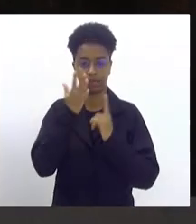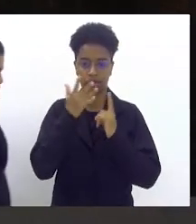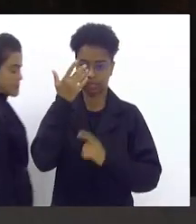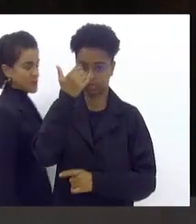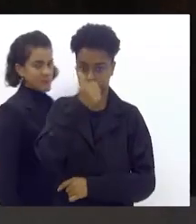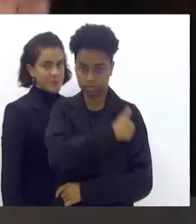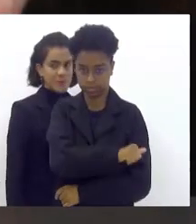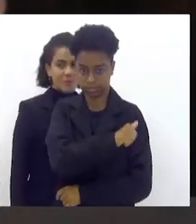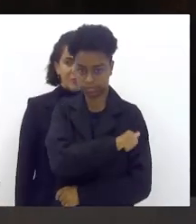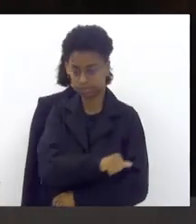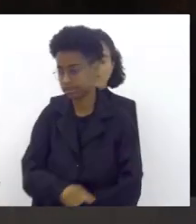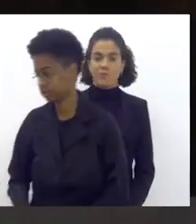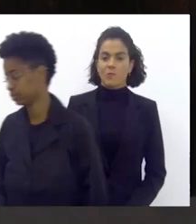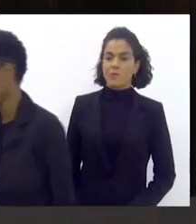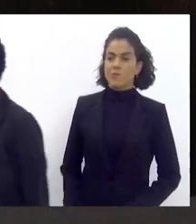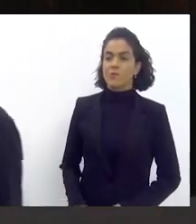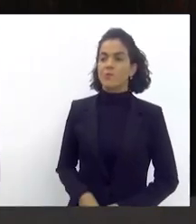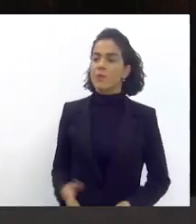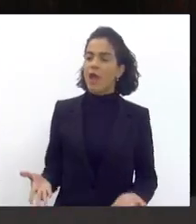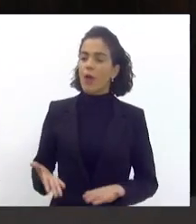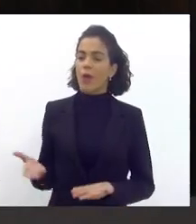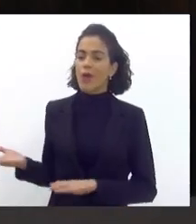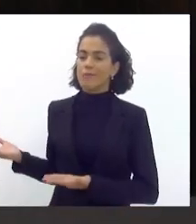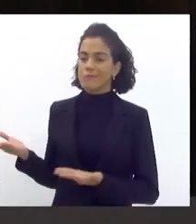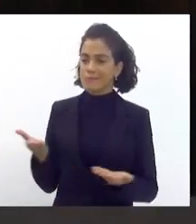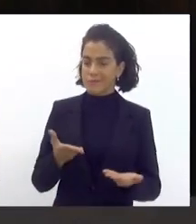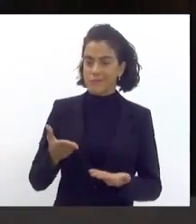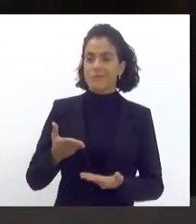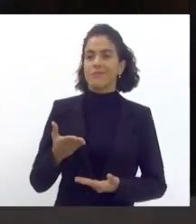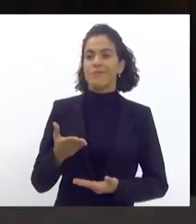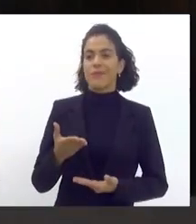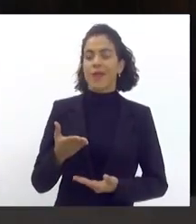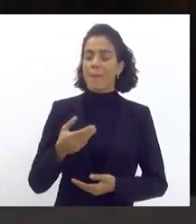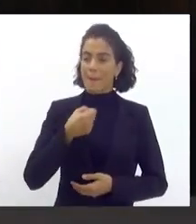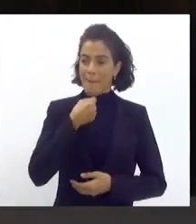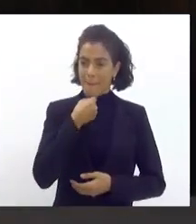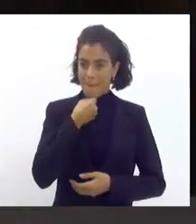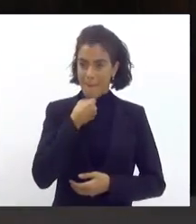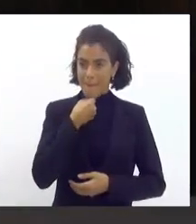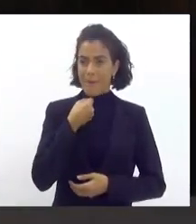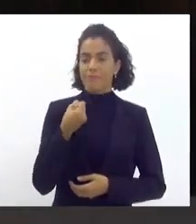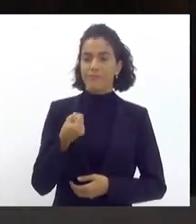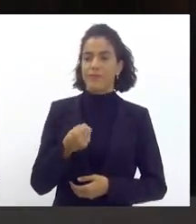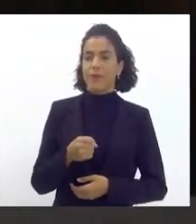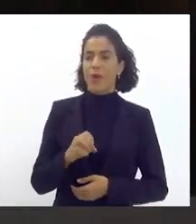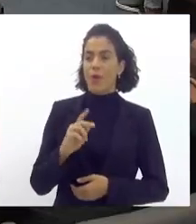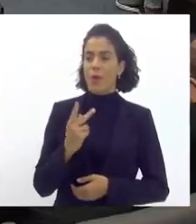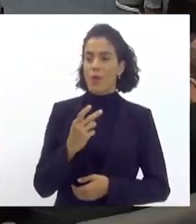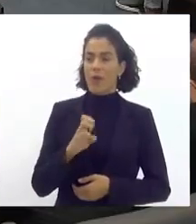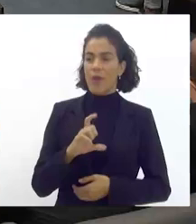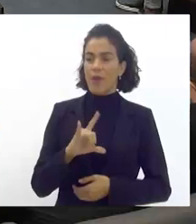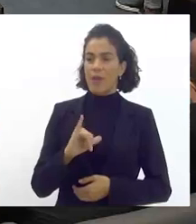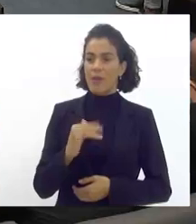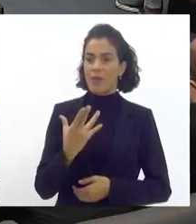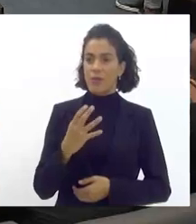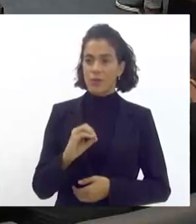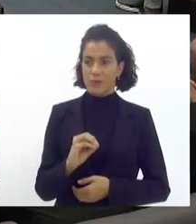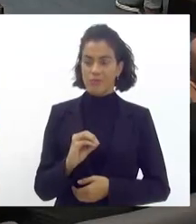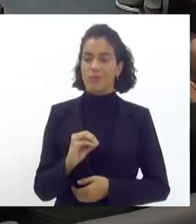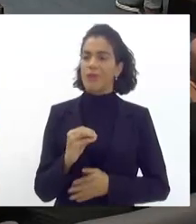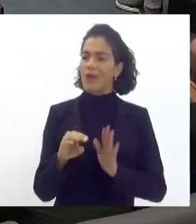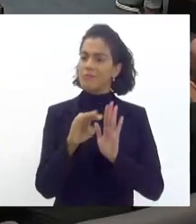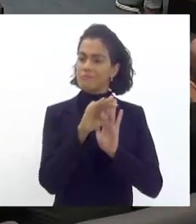esse agradecimento também e passar aqui a palavra ao Elinho depois eu passo ao Bagueira e a gente faz aí recebe aqui a lista